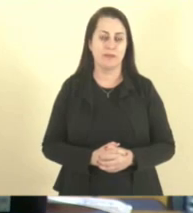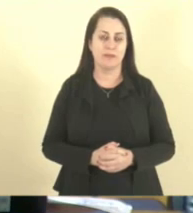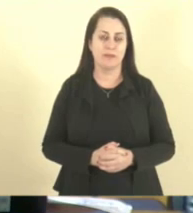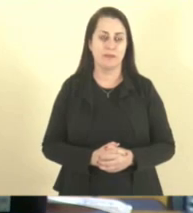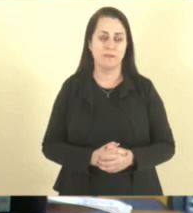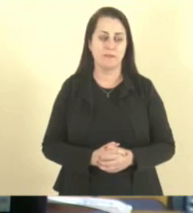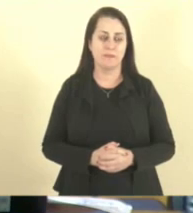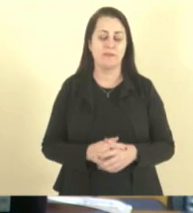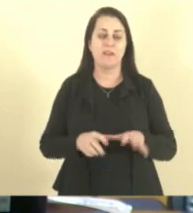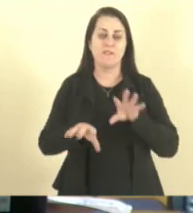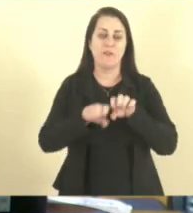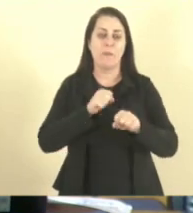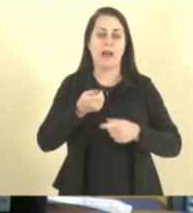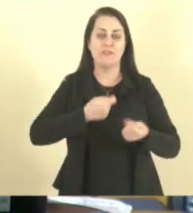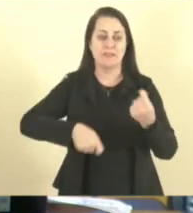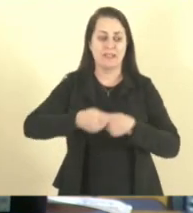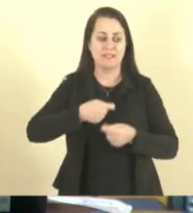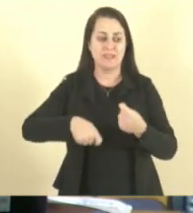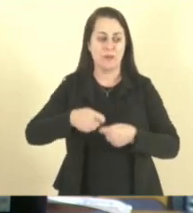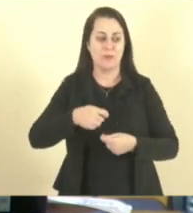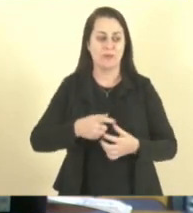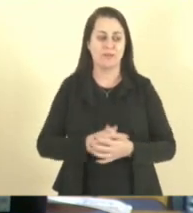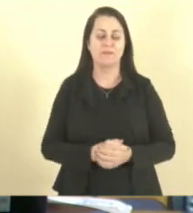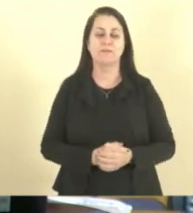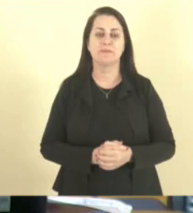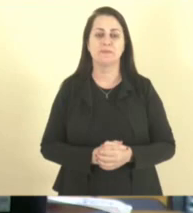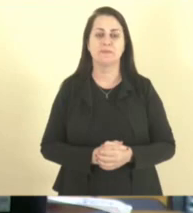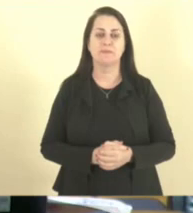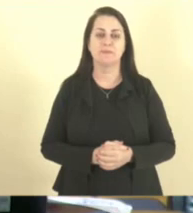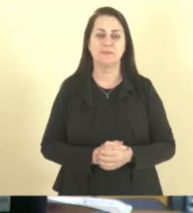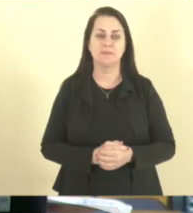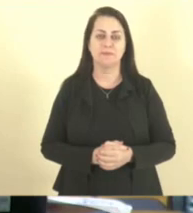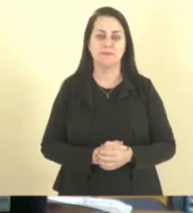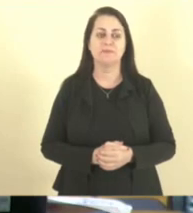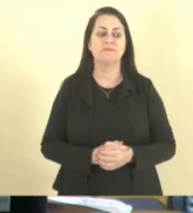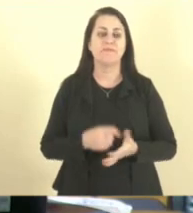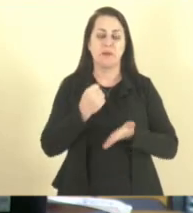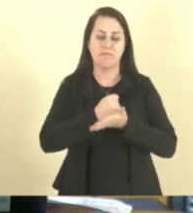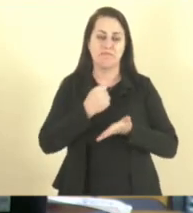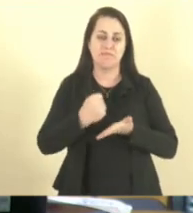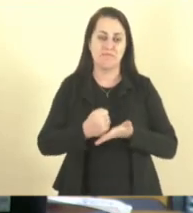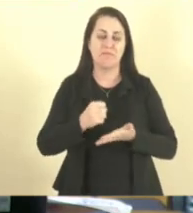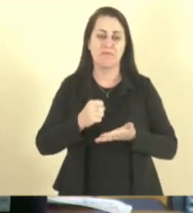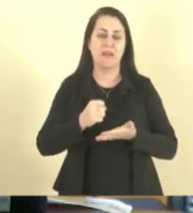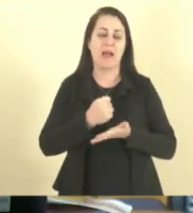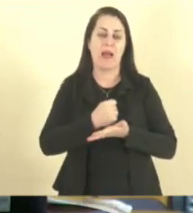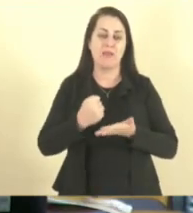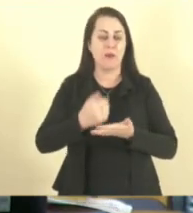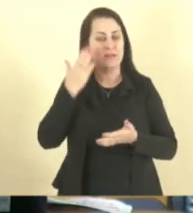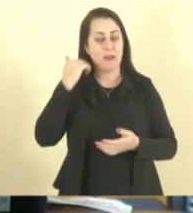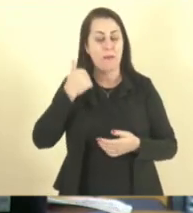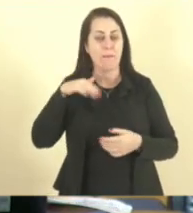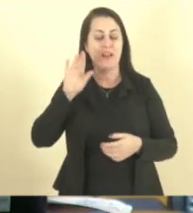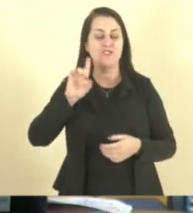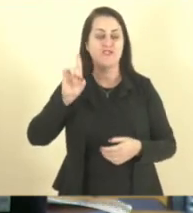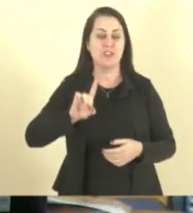Administração, formada em administração. E foi escrevente, vira metade de cartório. Sabe mais de direito do que nós.